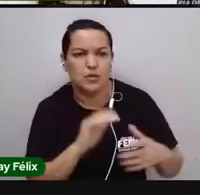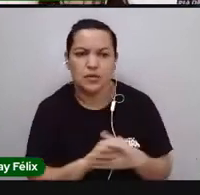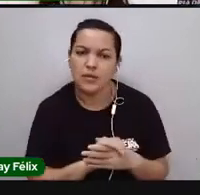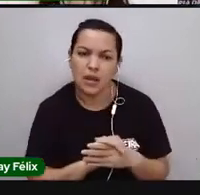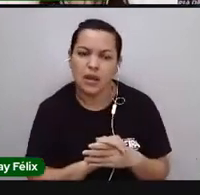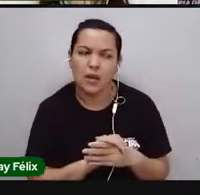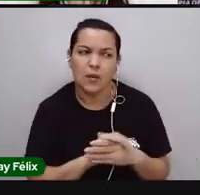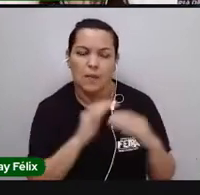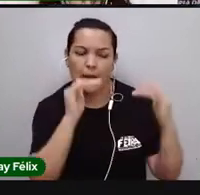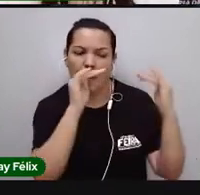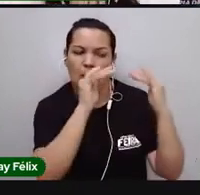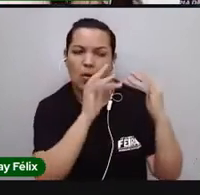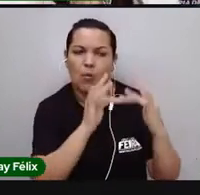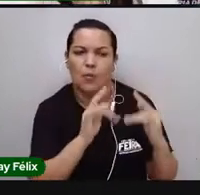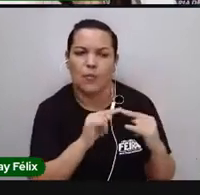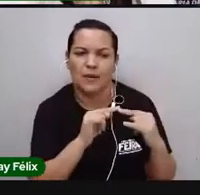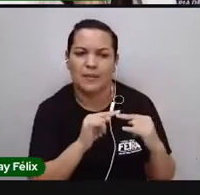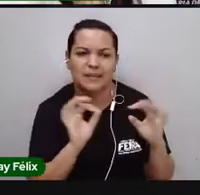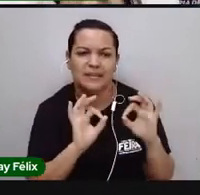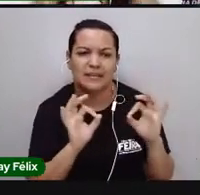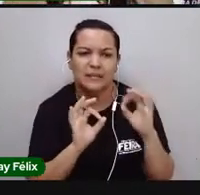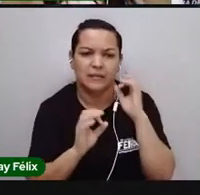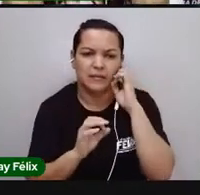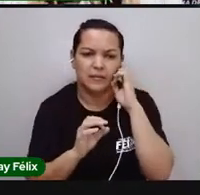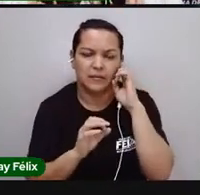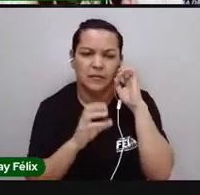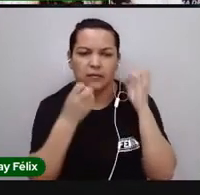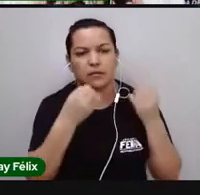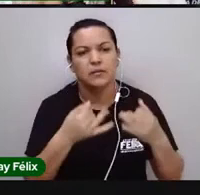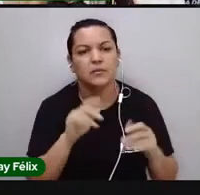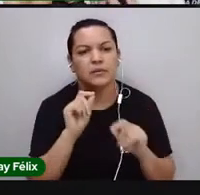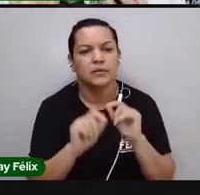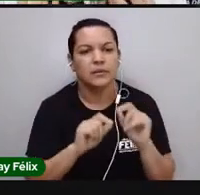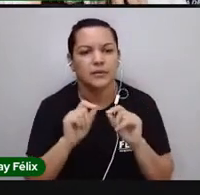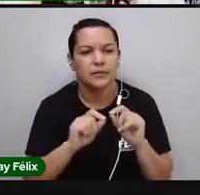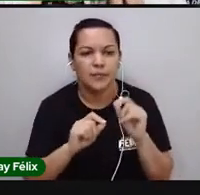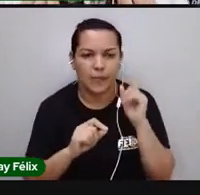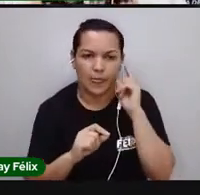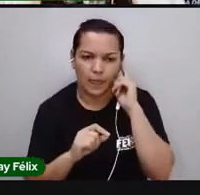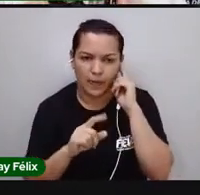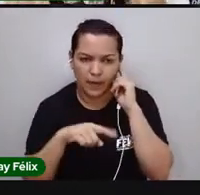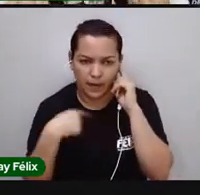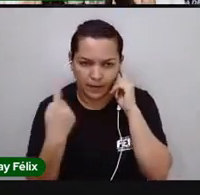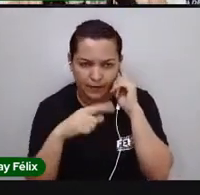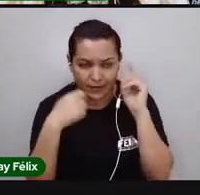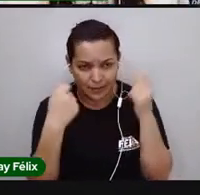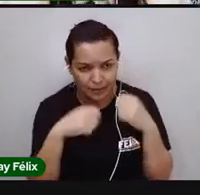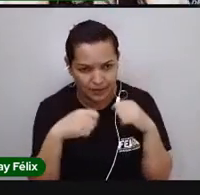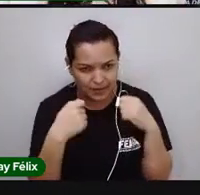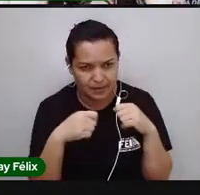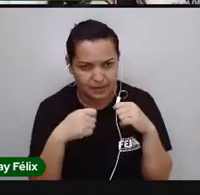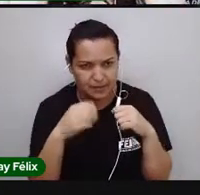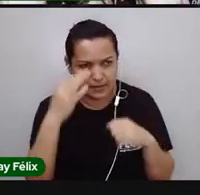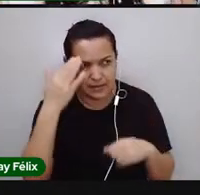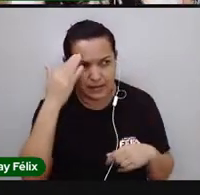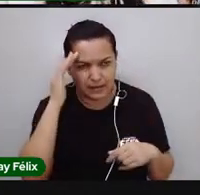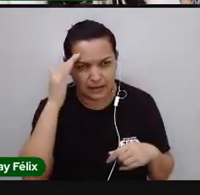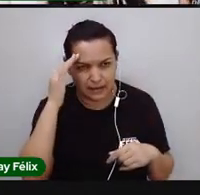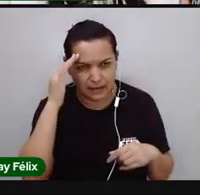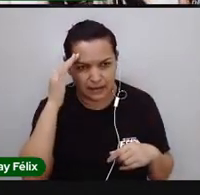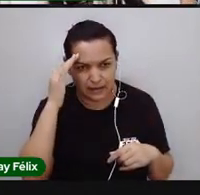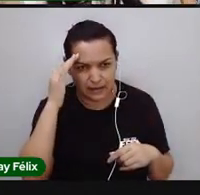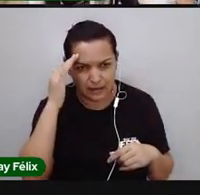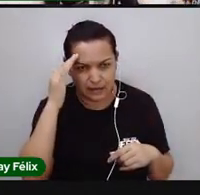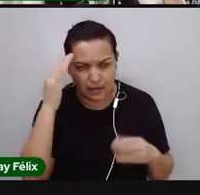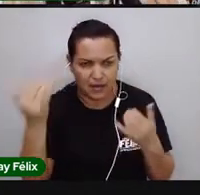não se complementam. O que isso quer dizer, Pró? Quer dizer que a gente precisa entender quando a gente precisa dessas